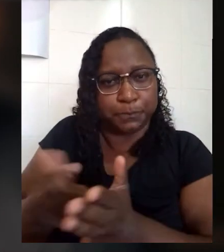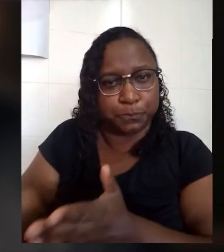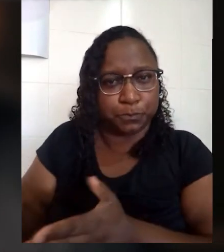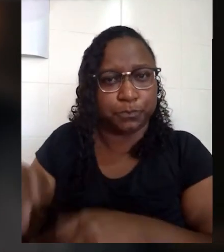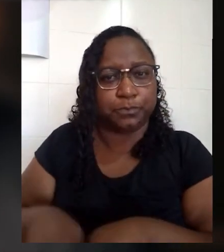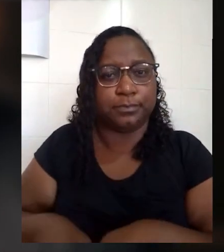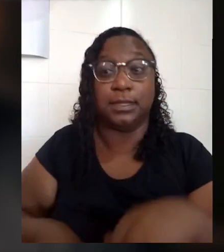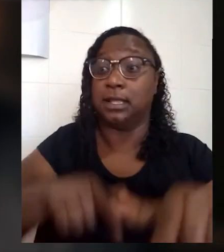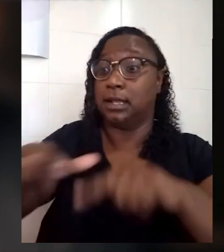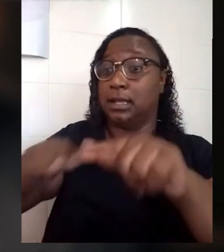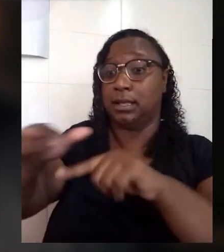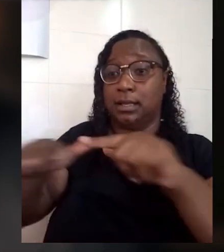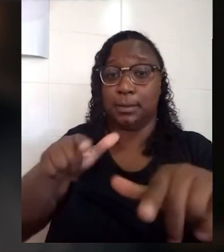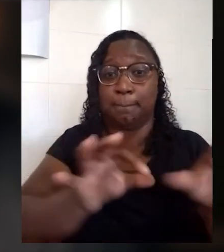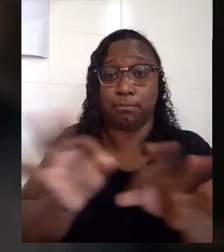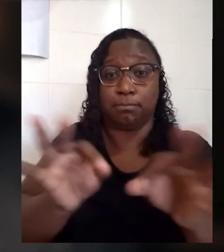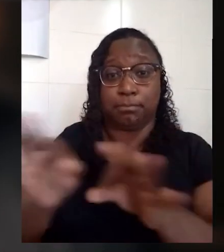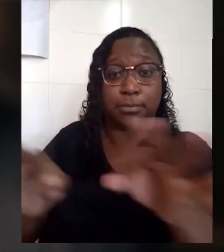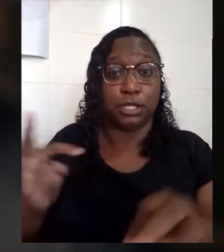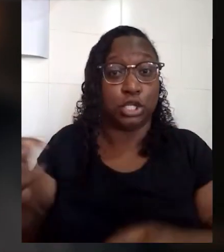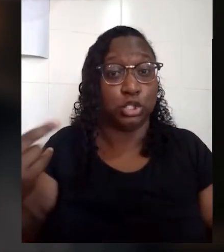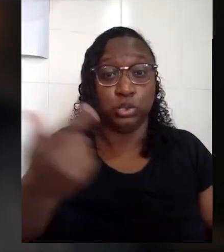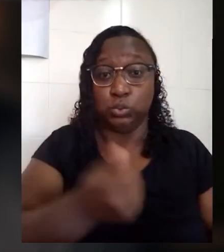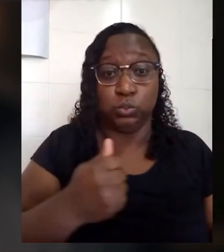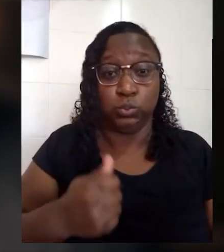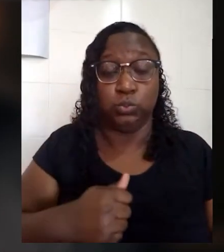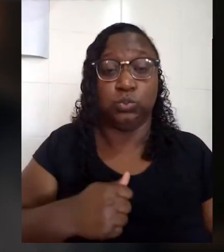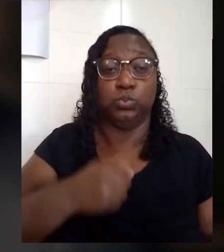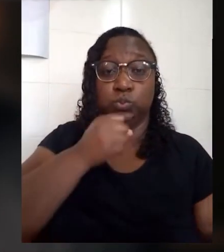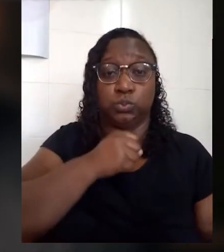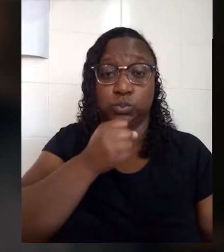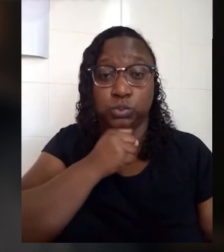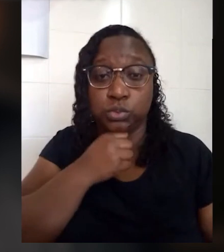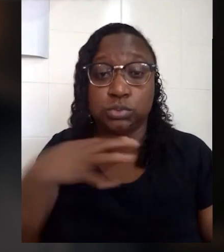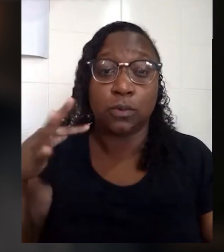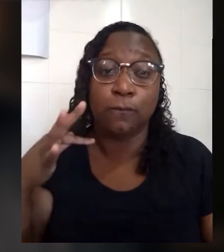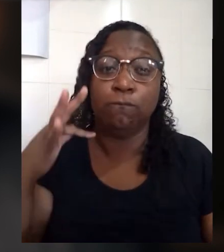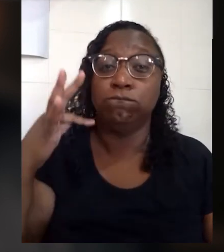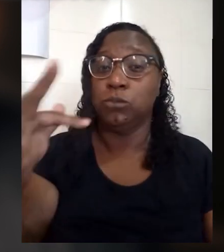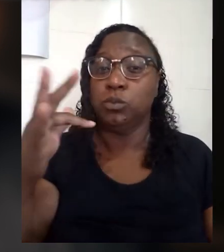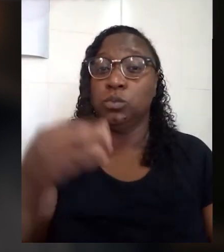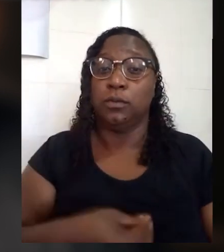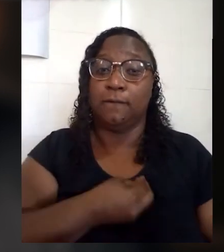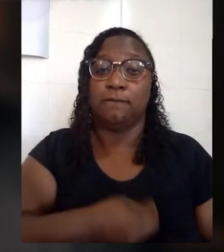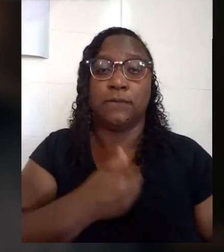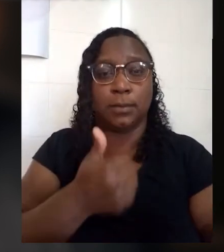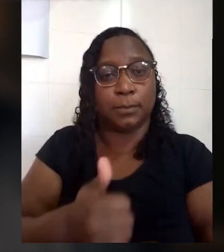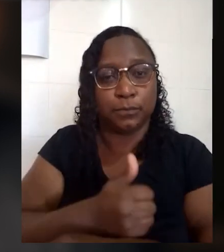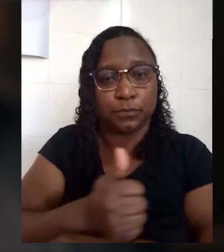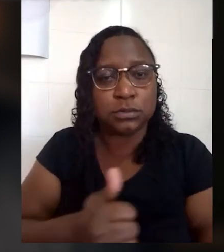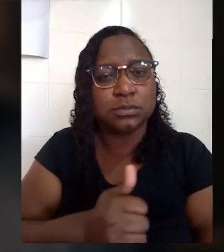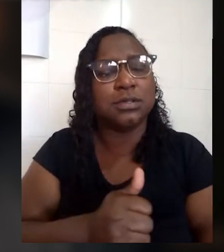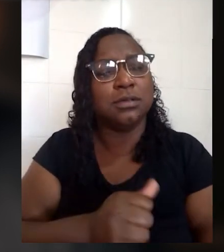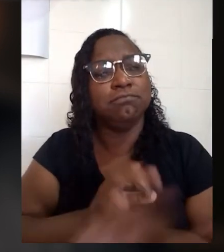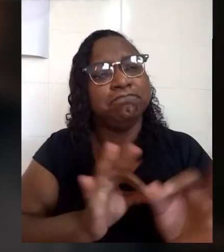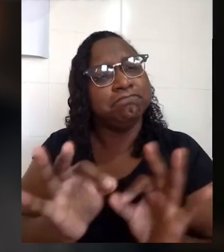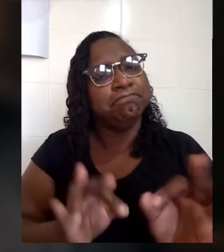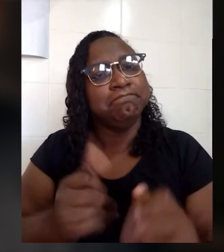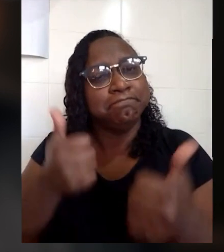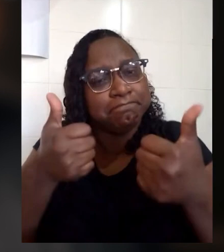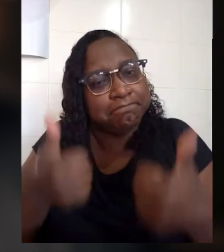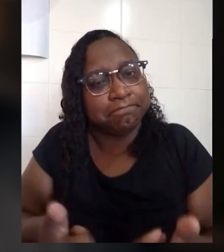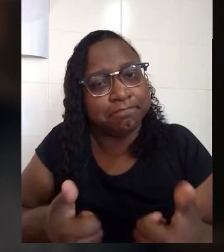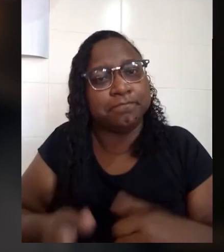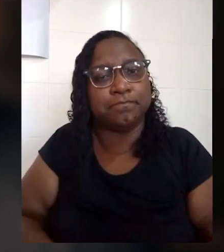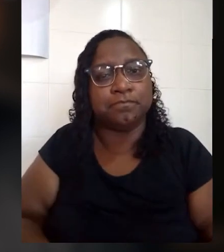trabalhadores de todas as idades para adotar uma perspectiva de longo prazo para o futuro da vida profissional e se planejar adequadamente.